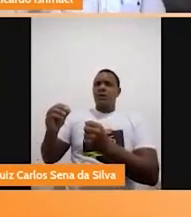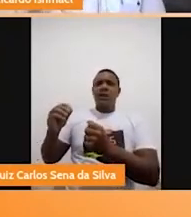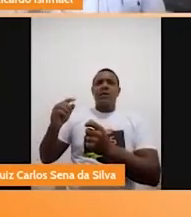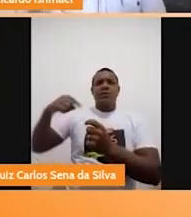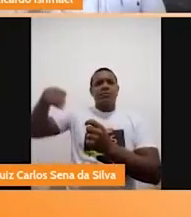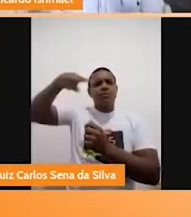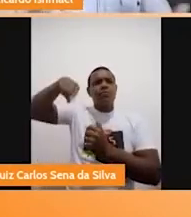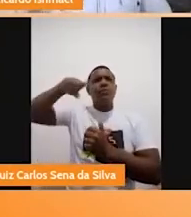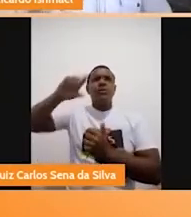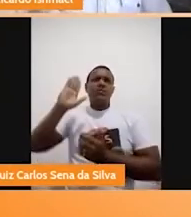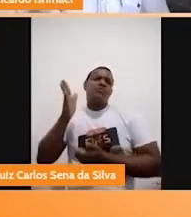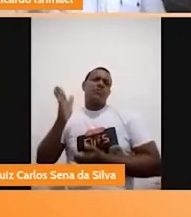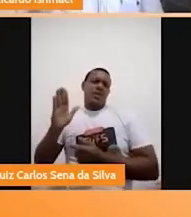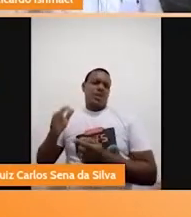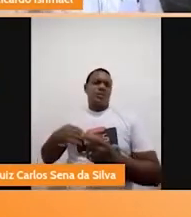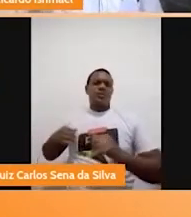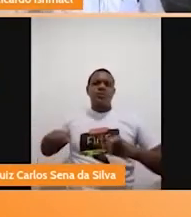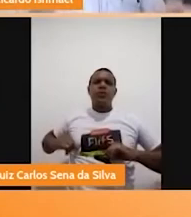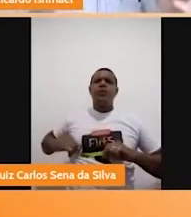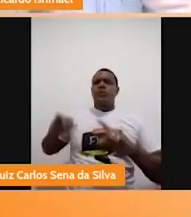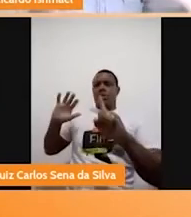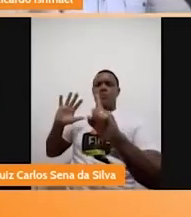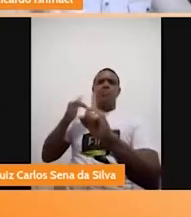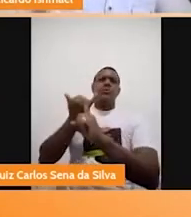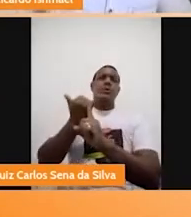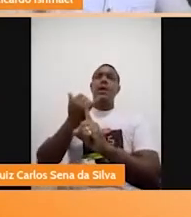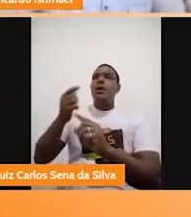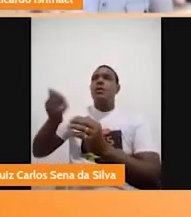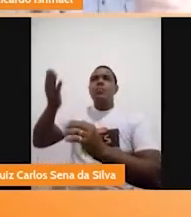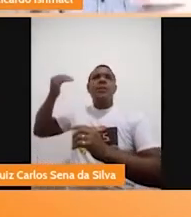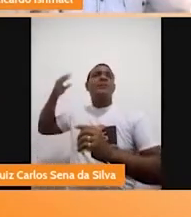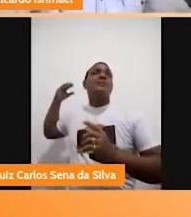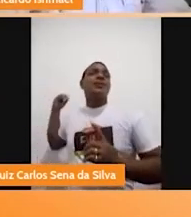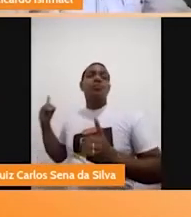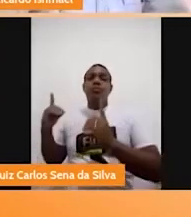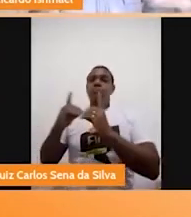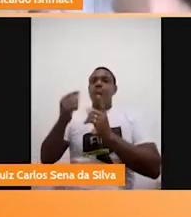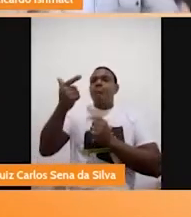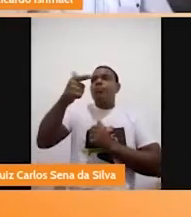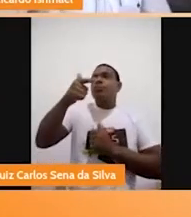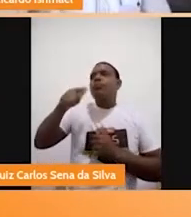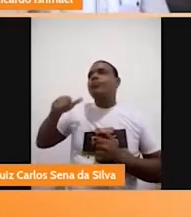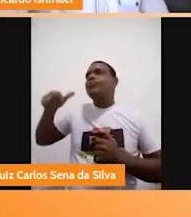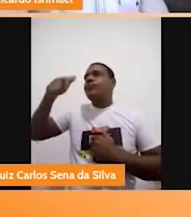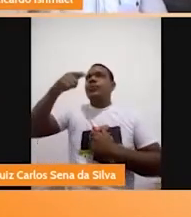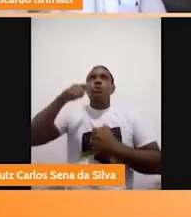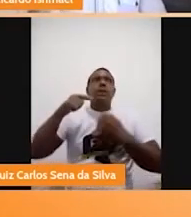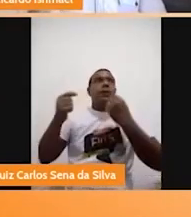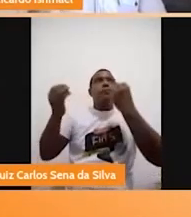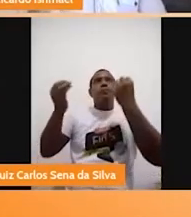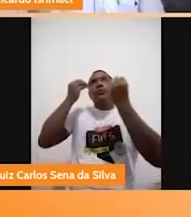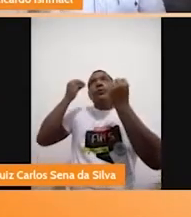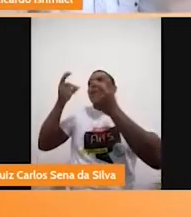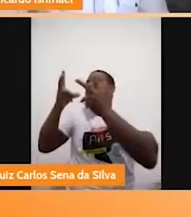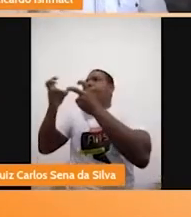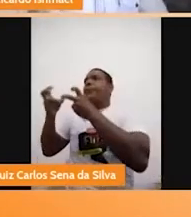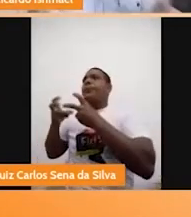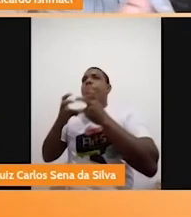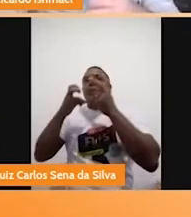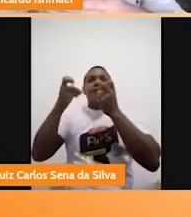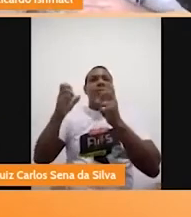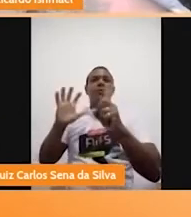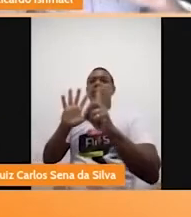Serrinha, não havia o diagnóstico de bullying, não se conceituava o bullying como existe hoje em dia. Então, era